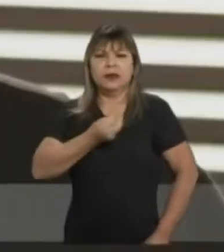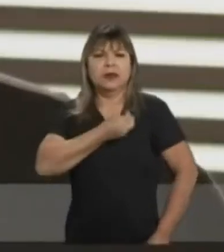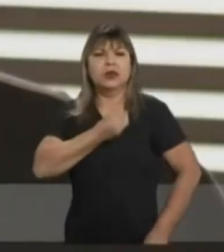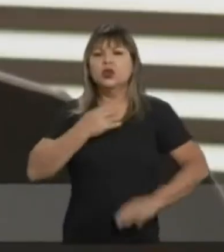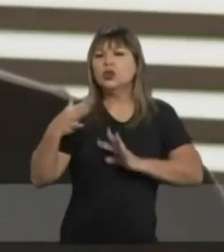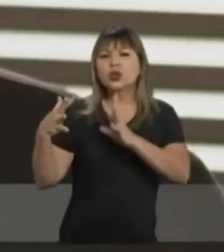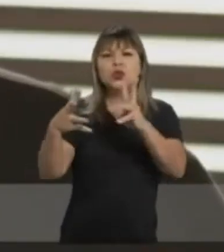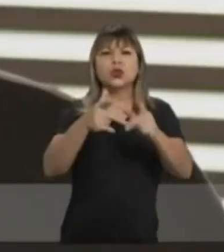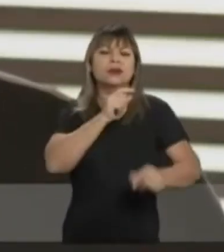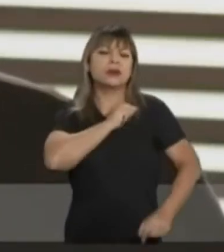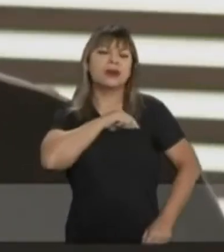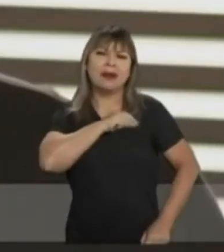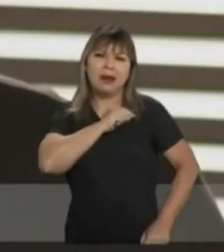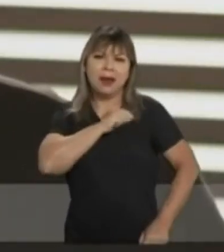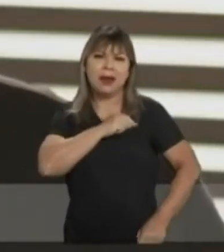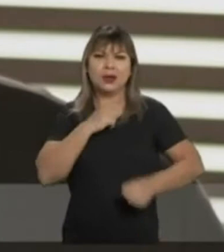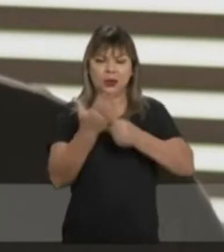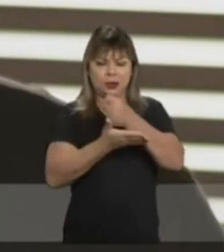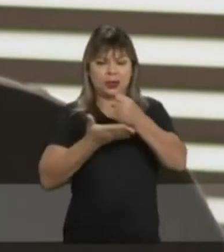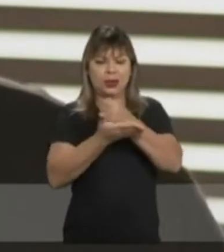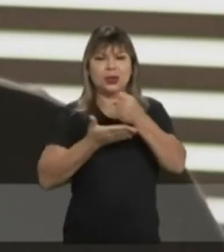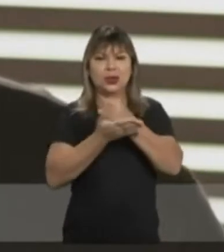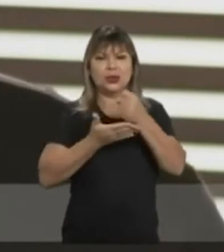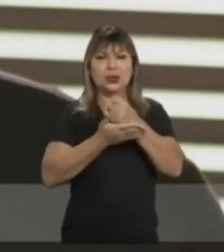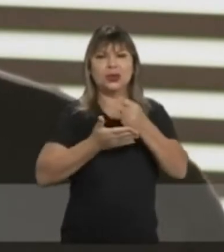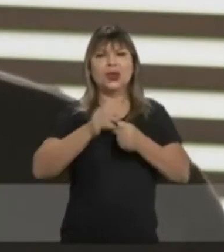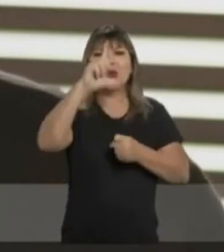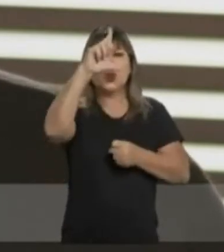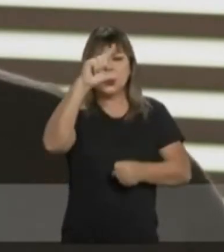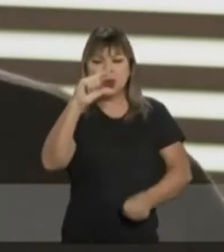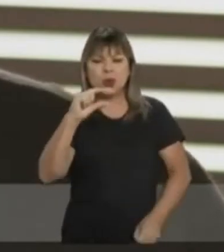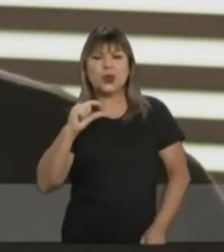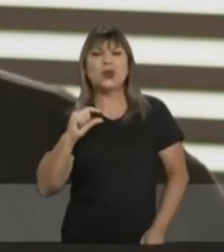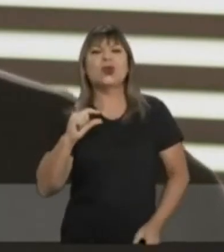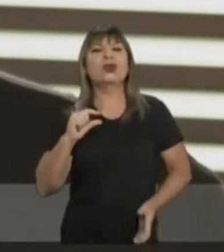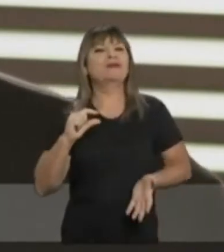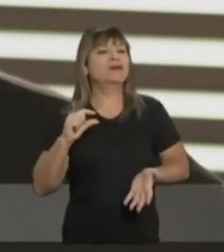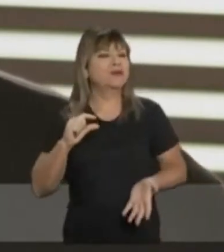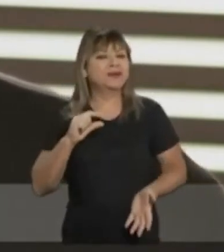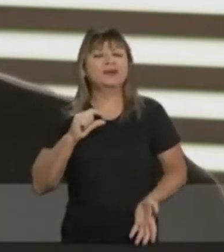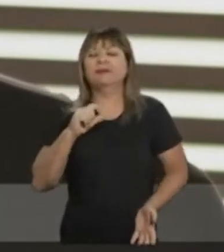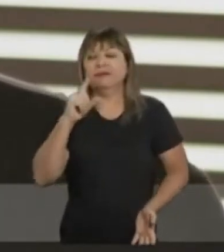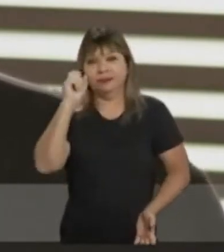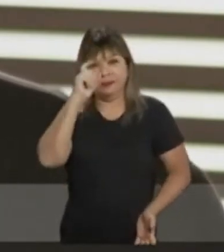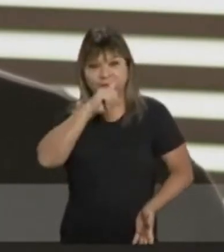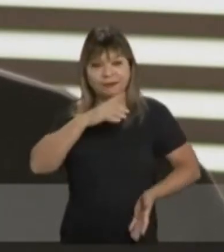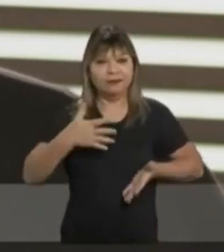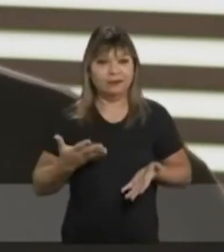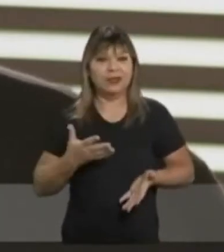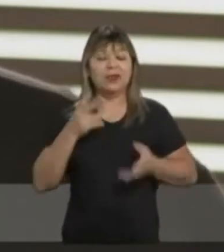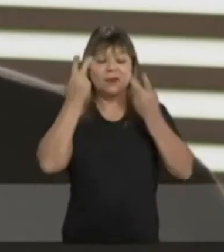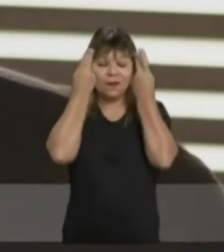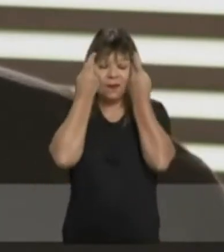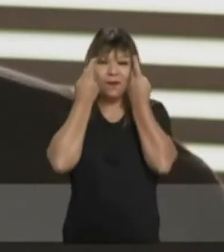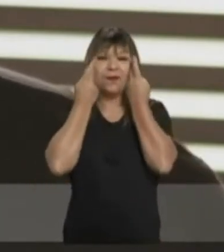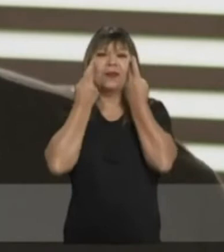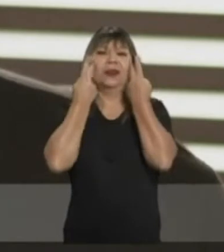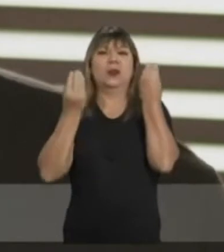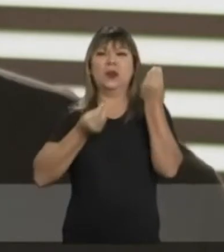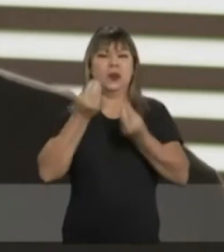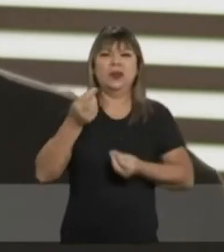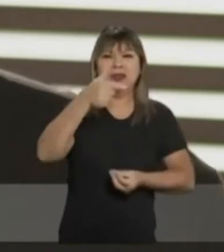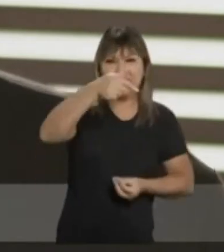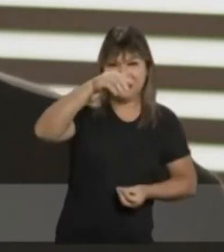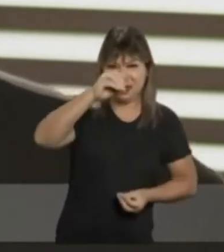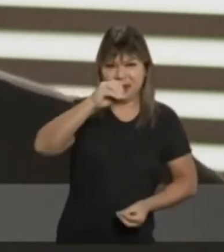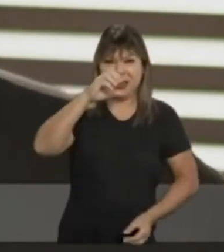É um absurdo ver mais de 600 mil pessoas vivendo com menos de um salário mínimo por mês. É uma vergonha deixar mais